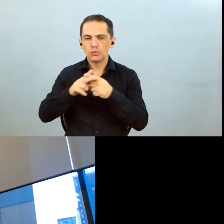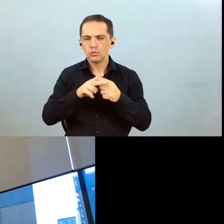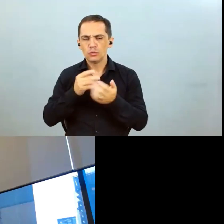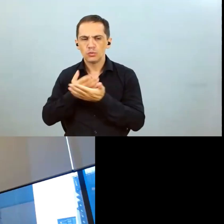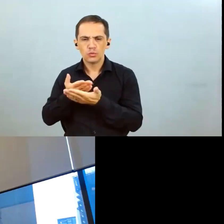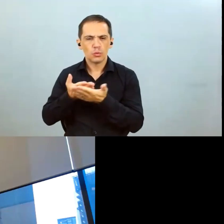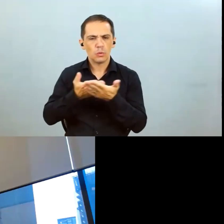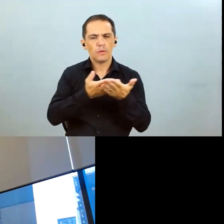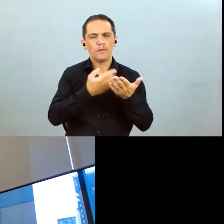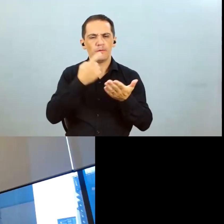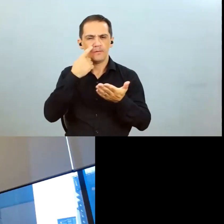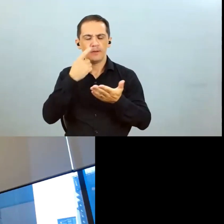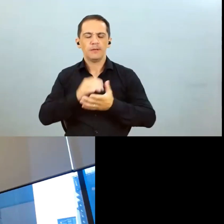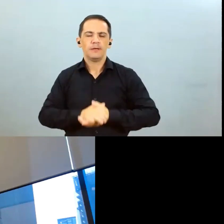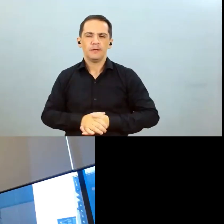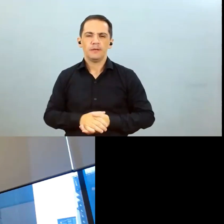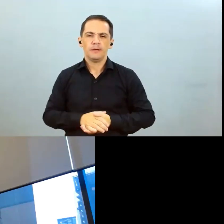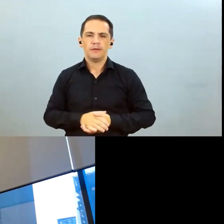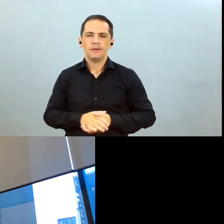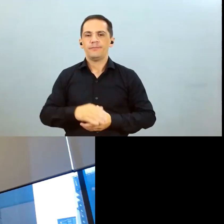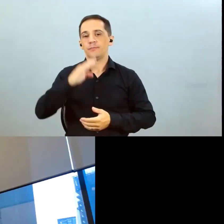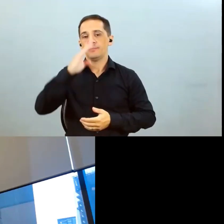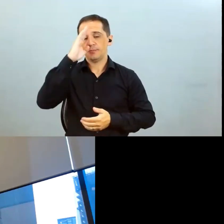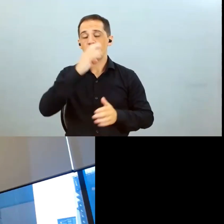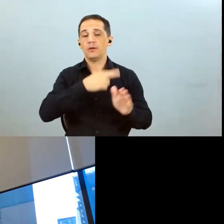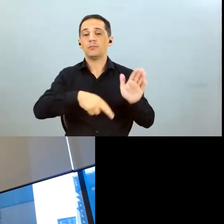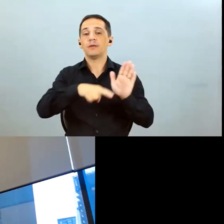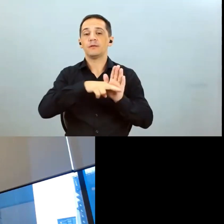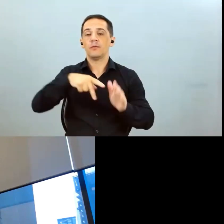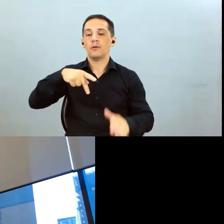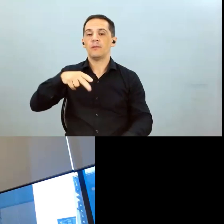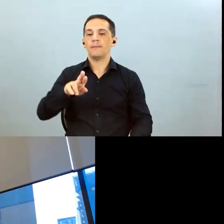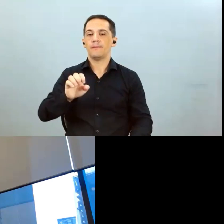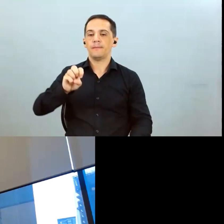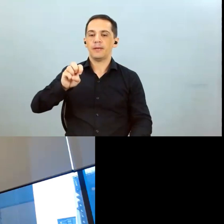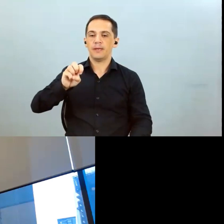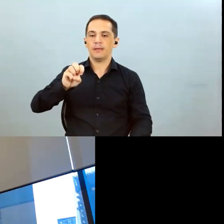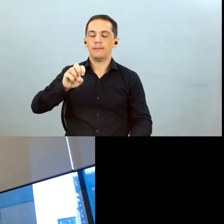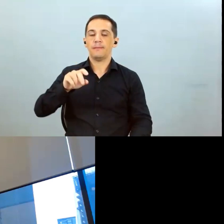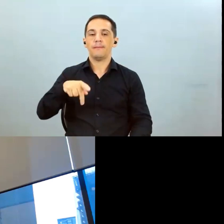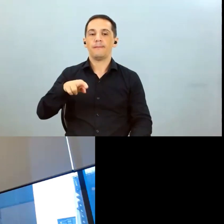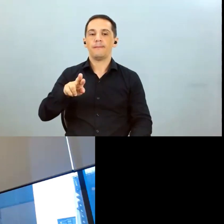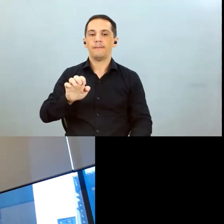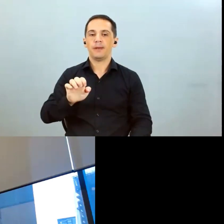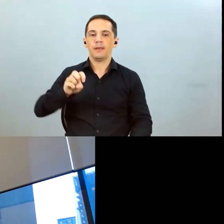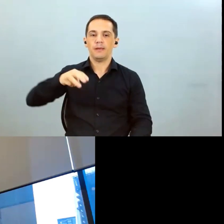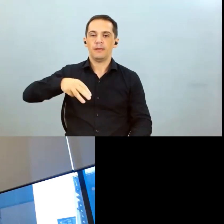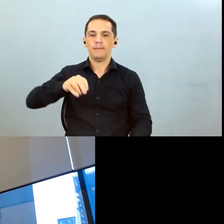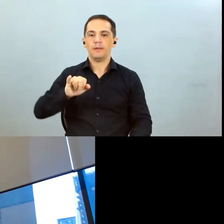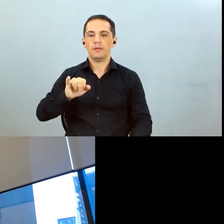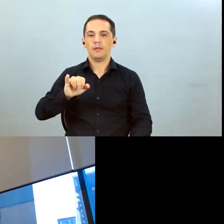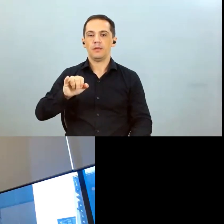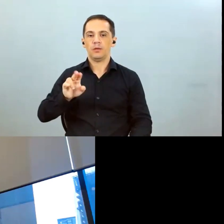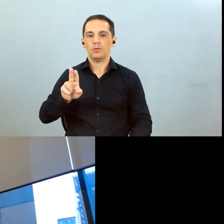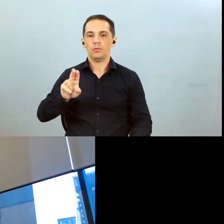algum ajuste inclusive na recuperação dos prêmios que hoje a grande variável que está provocando um preço mais pressionado no Brasil é o